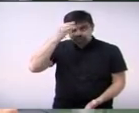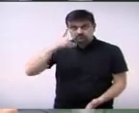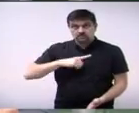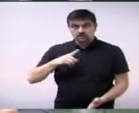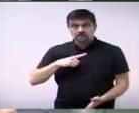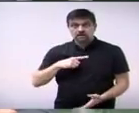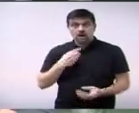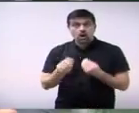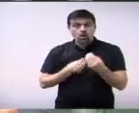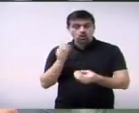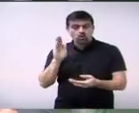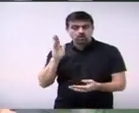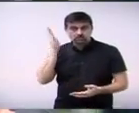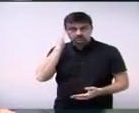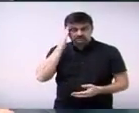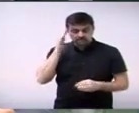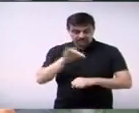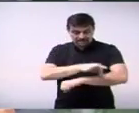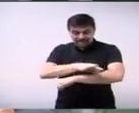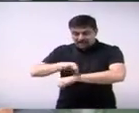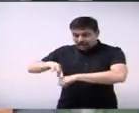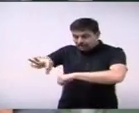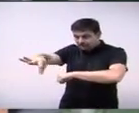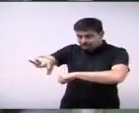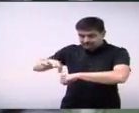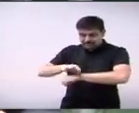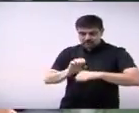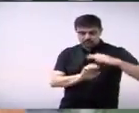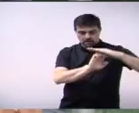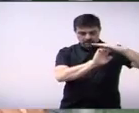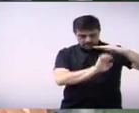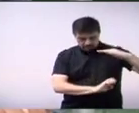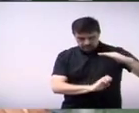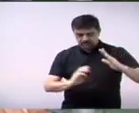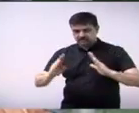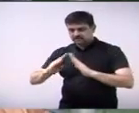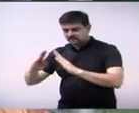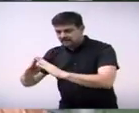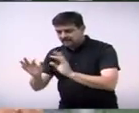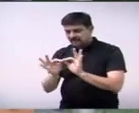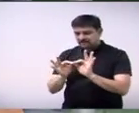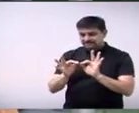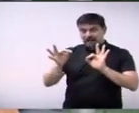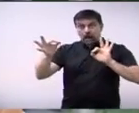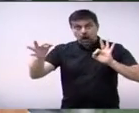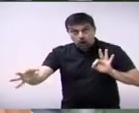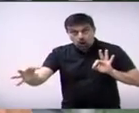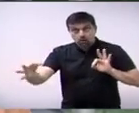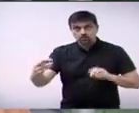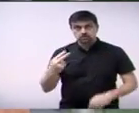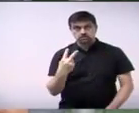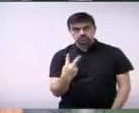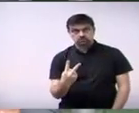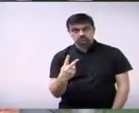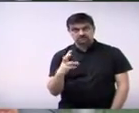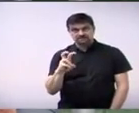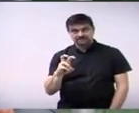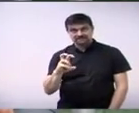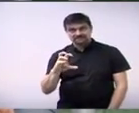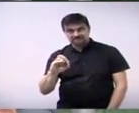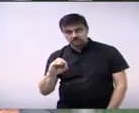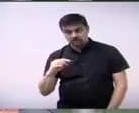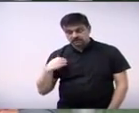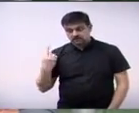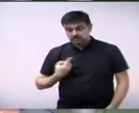e ocupação de solo em vigor. Então, essa lei traz algumas alterações, mas hoje nós não estamos a